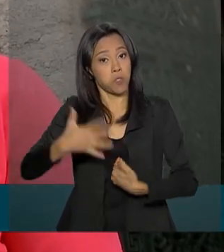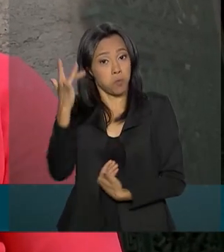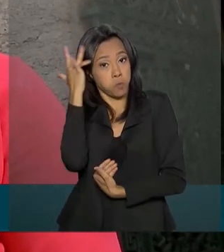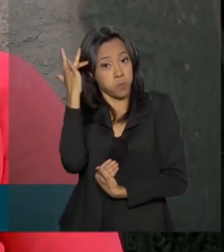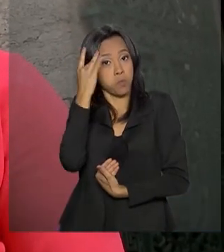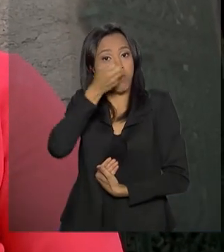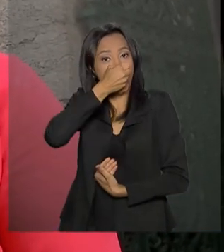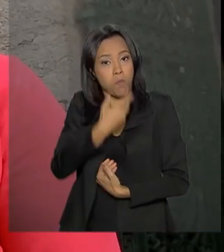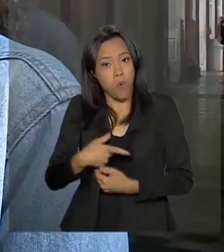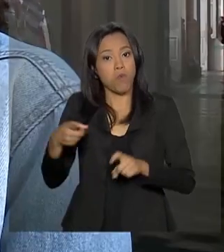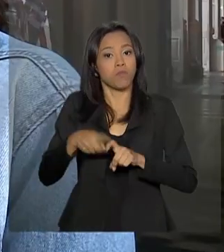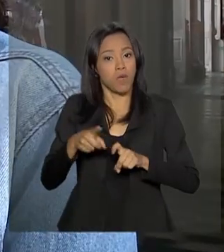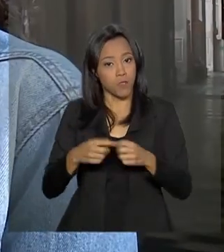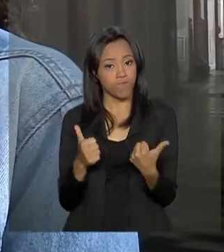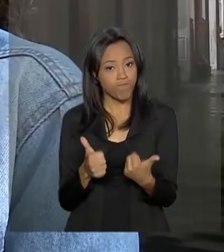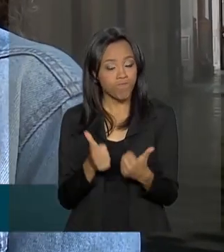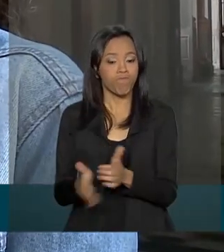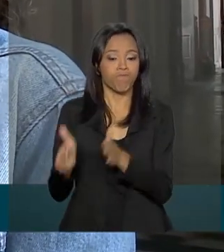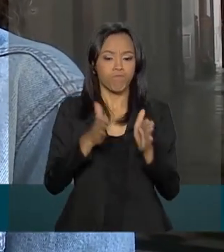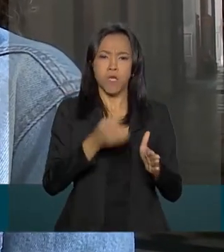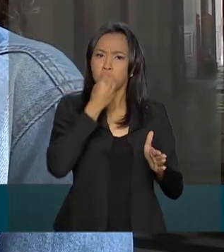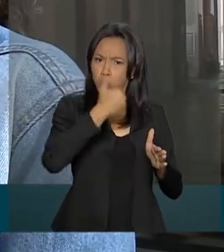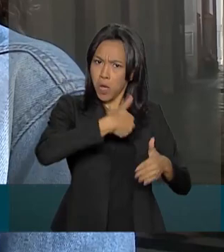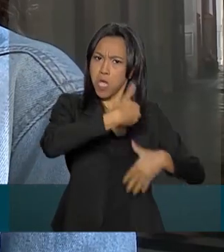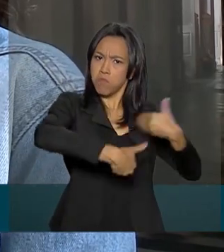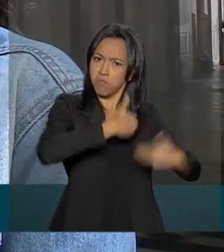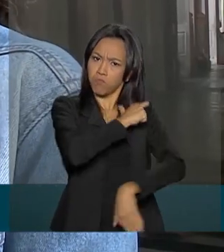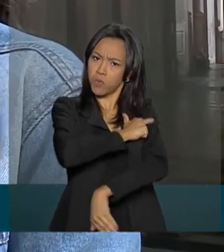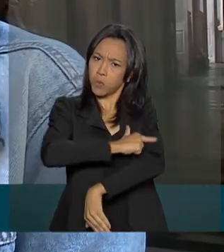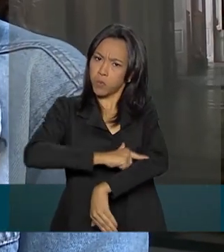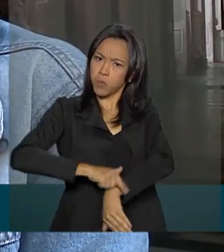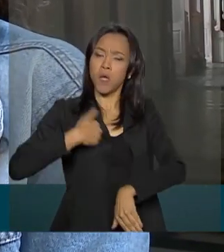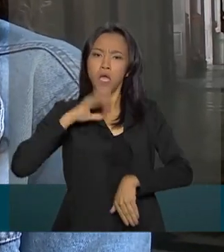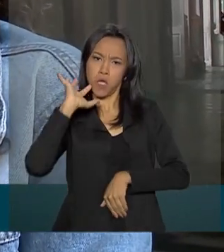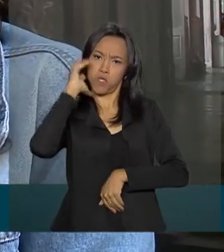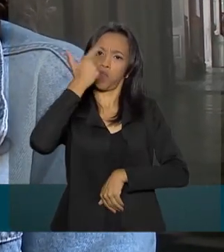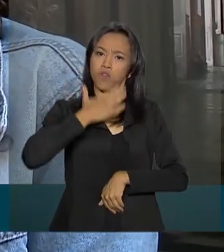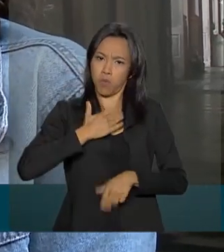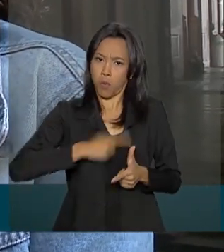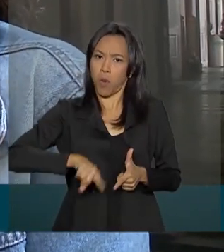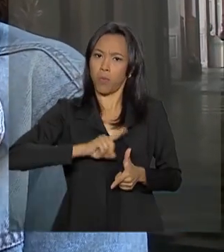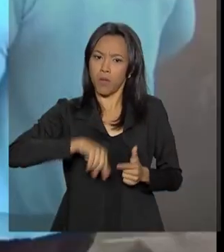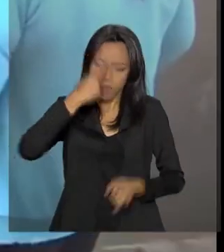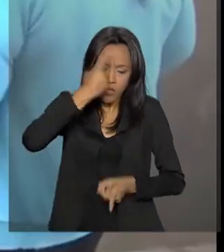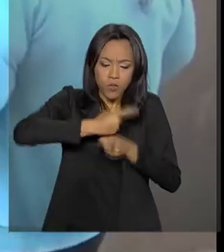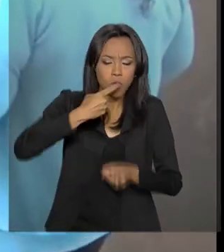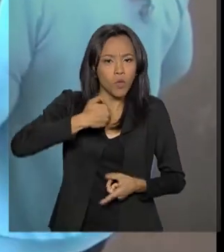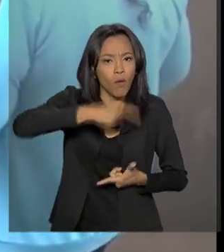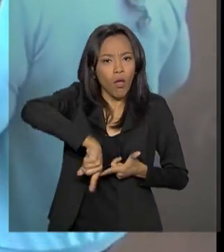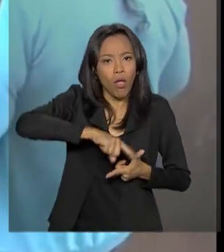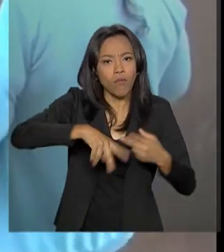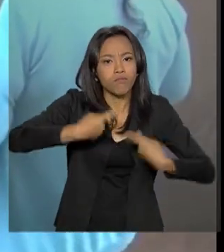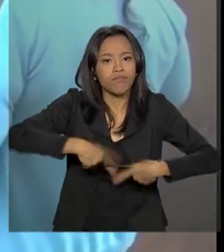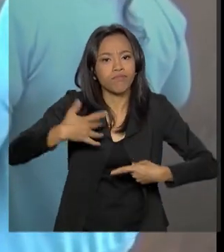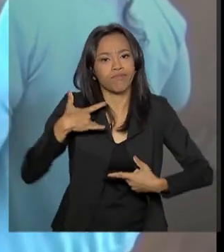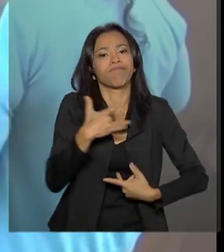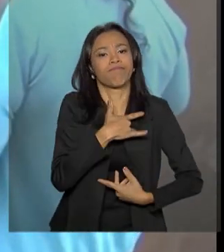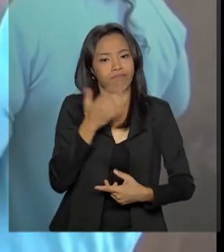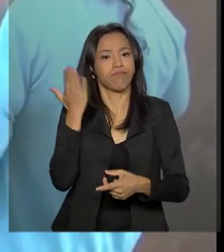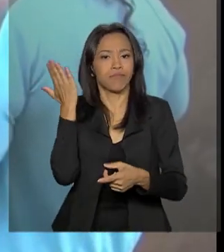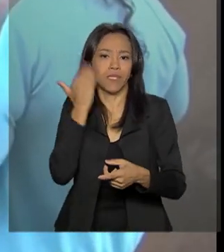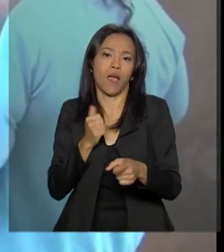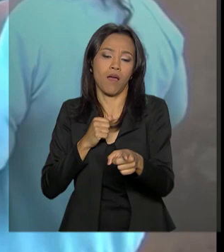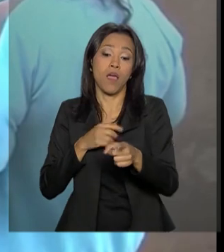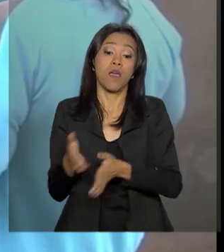médicos, é muito bom. Fui muito bem tratada, eles resolveram o meu problema, descobriram o que eu tinha. Responsáveis por mais da